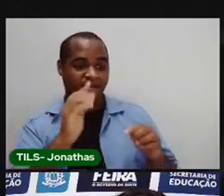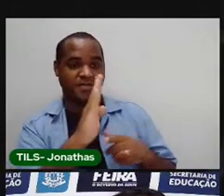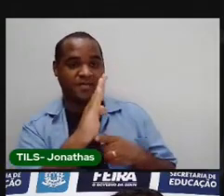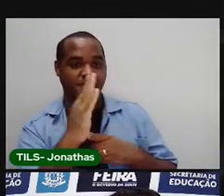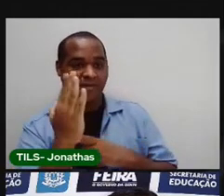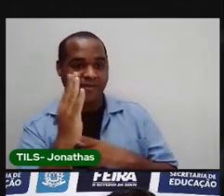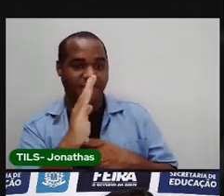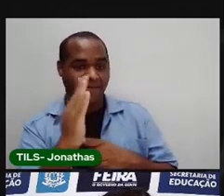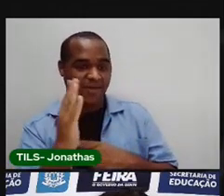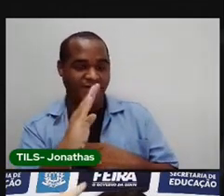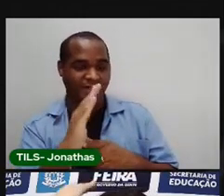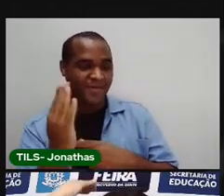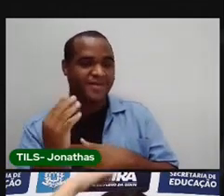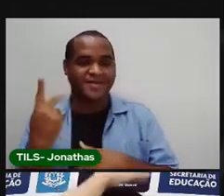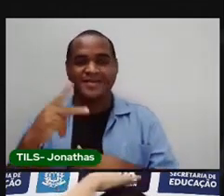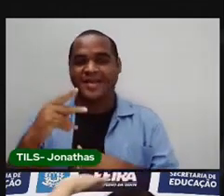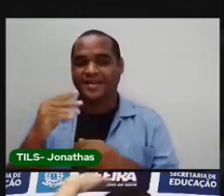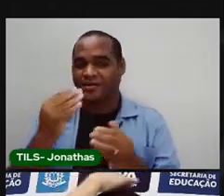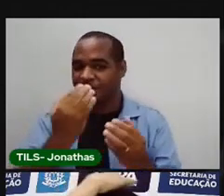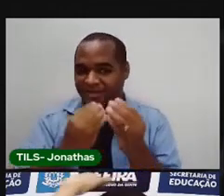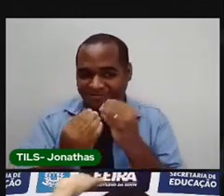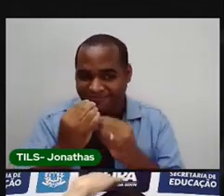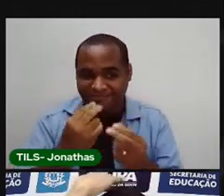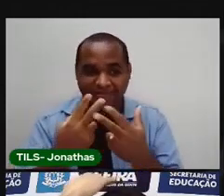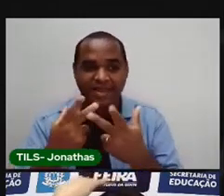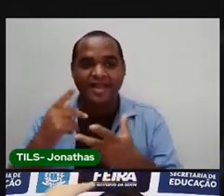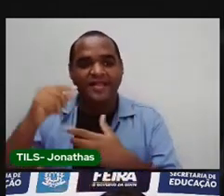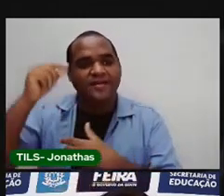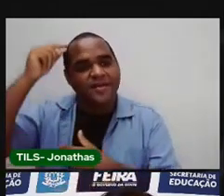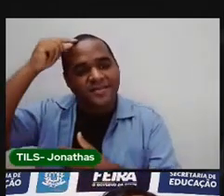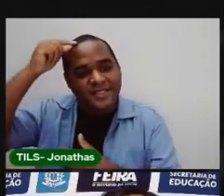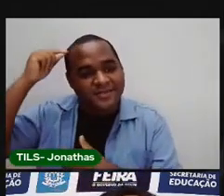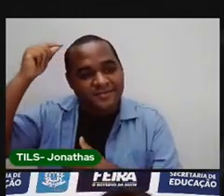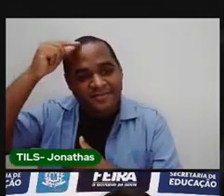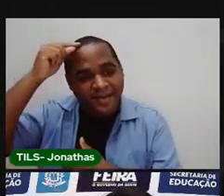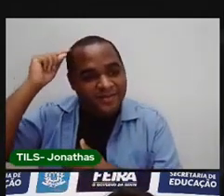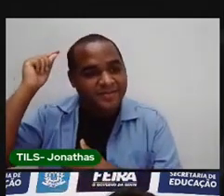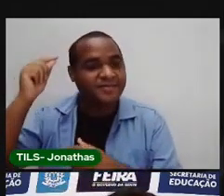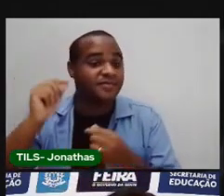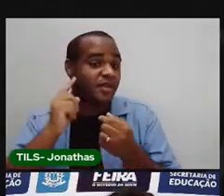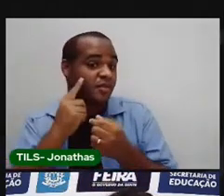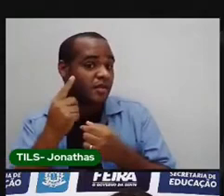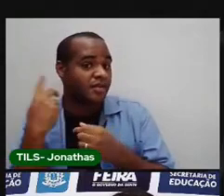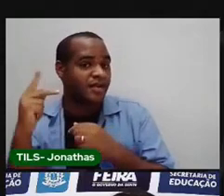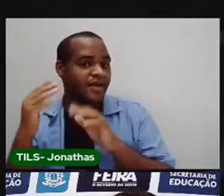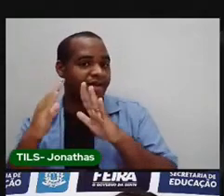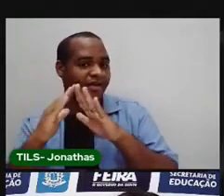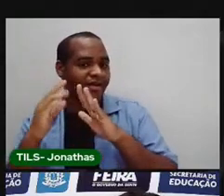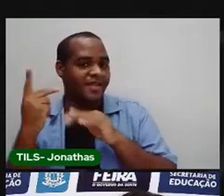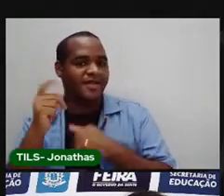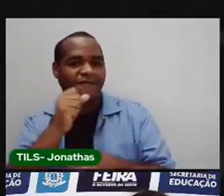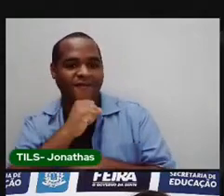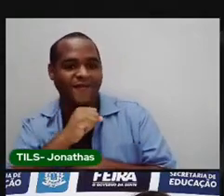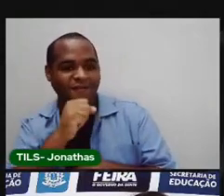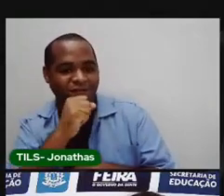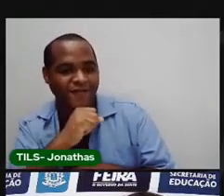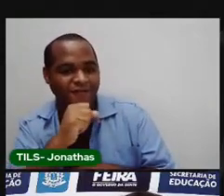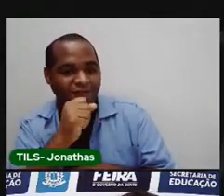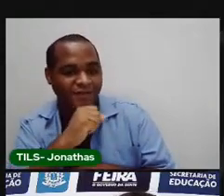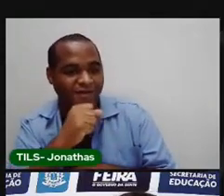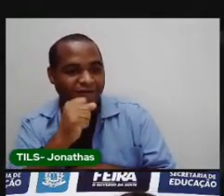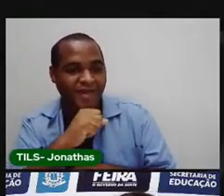cozinha. Bota a criança em pé e marca assim com o lado. A parede da casa da minha avó é